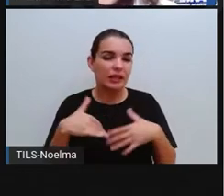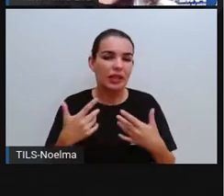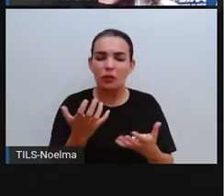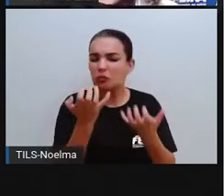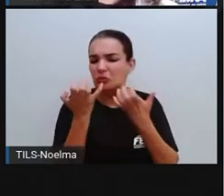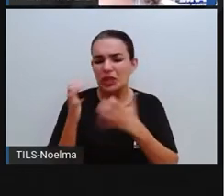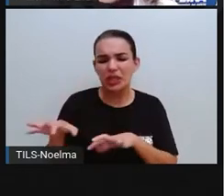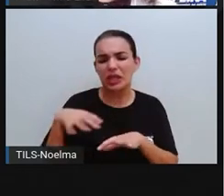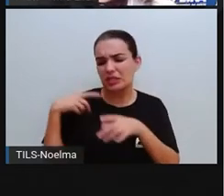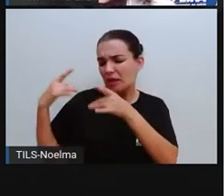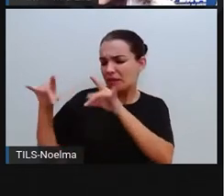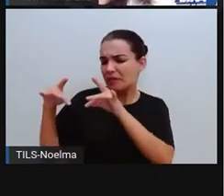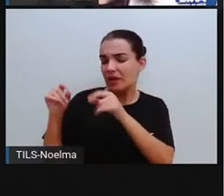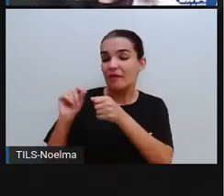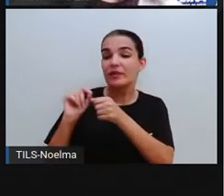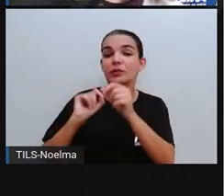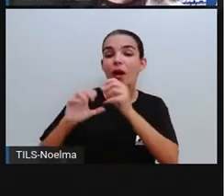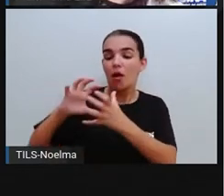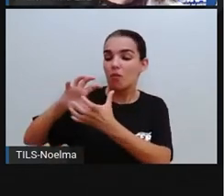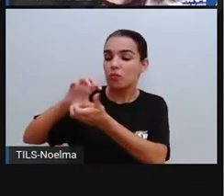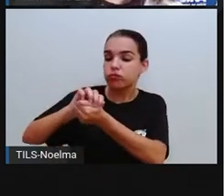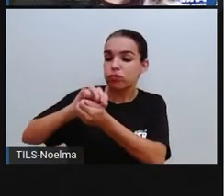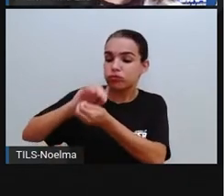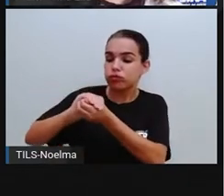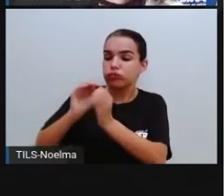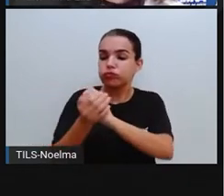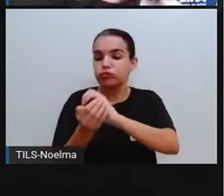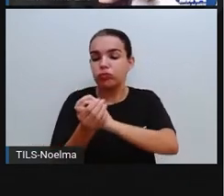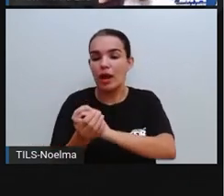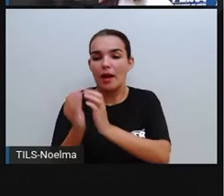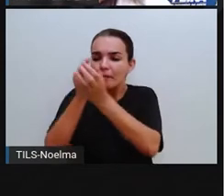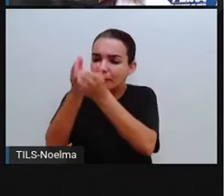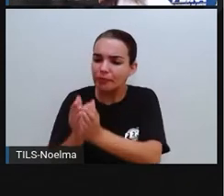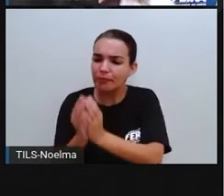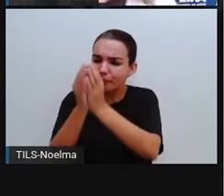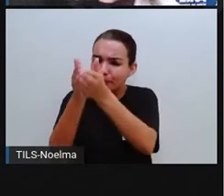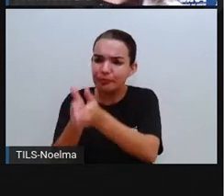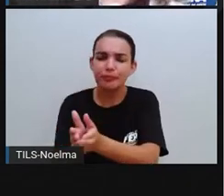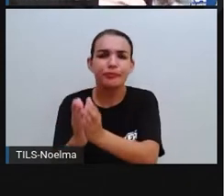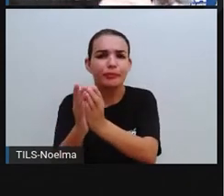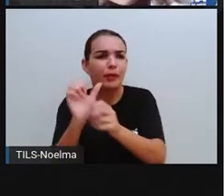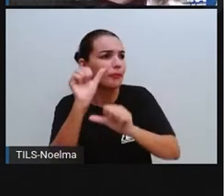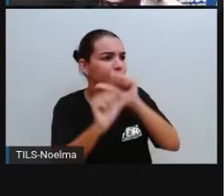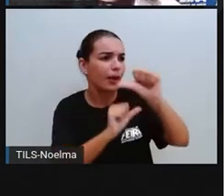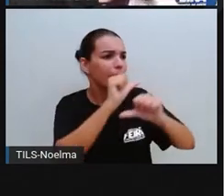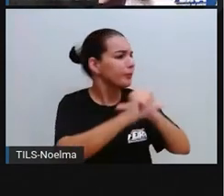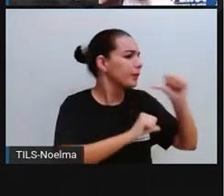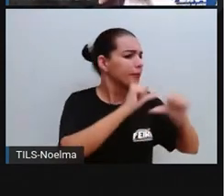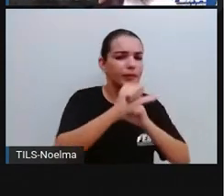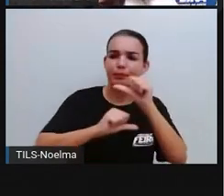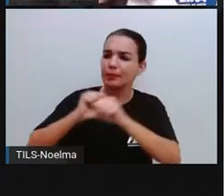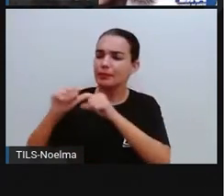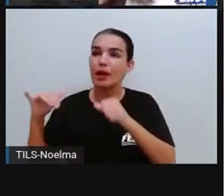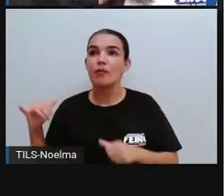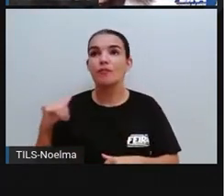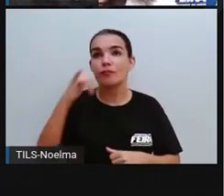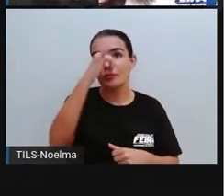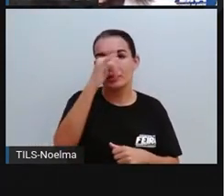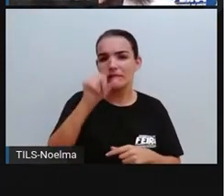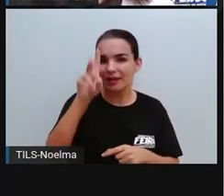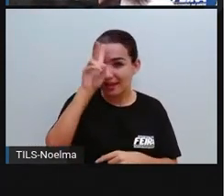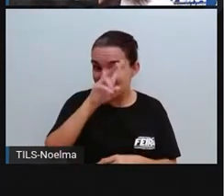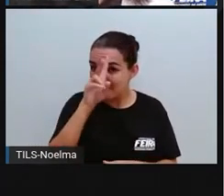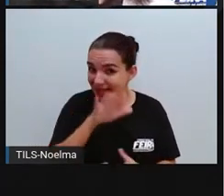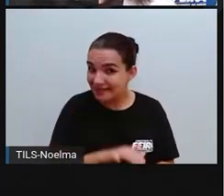folha e ela virou bola, ela virou barco à vela, ela virou avião, ela virou um monte de coisa. Quem